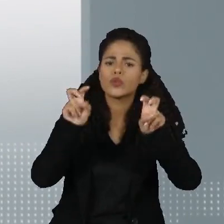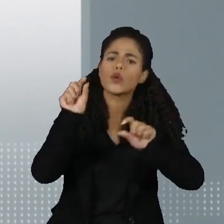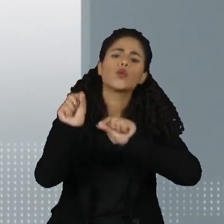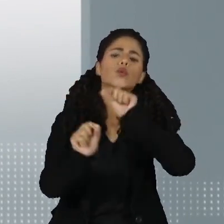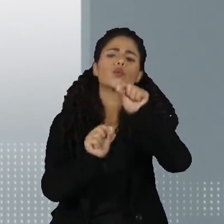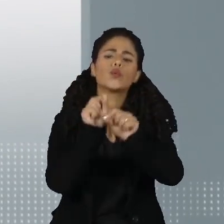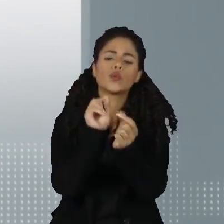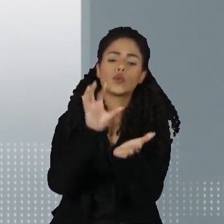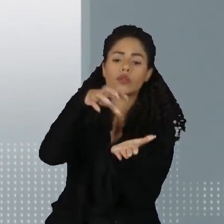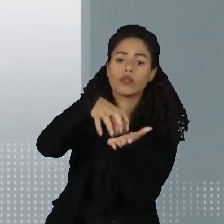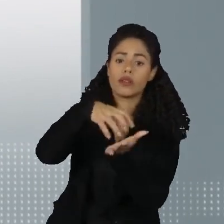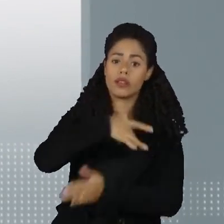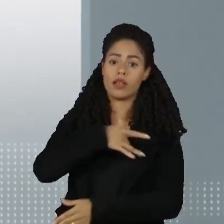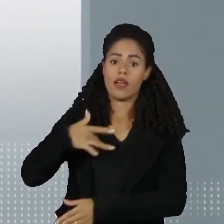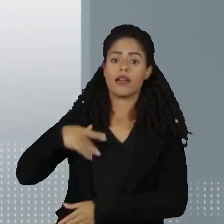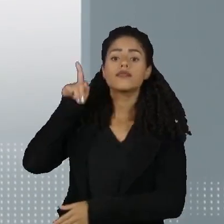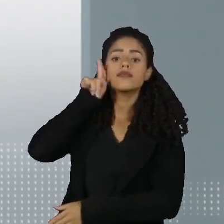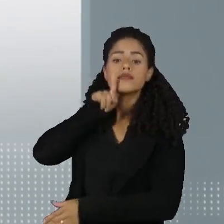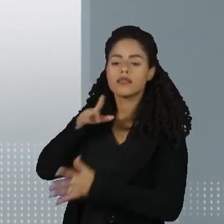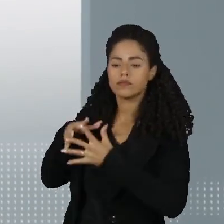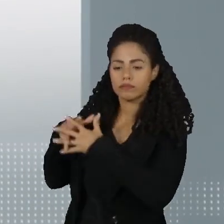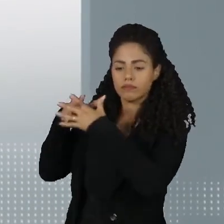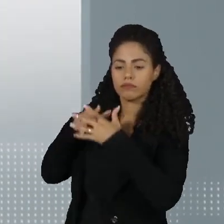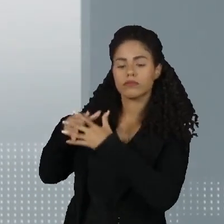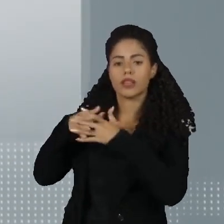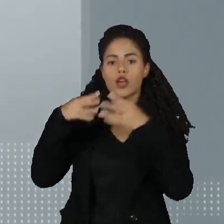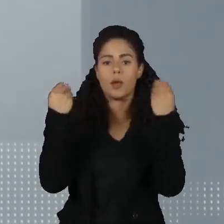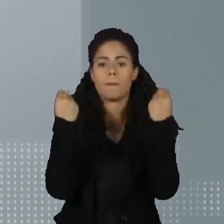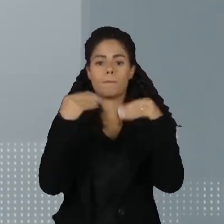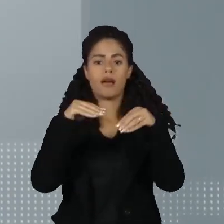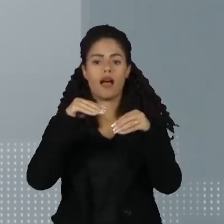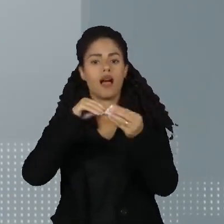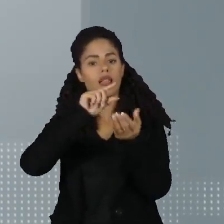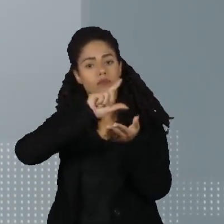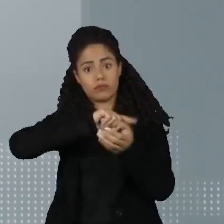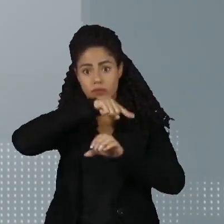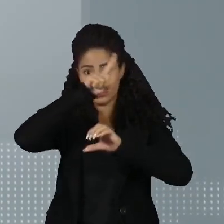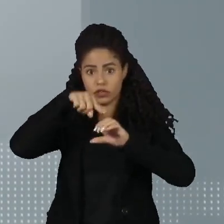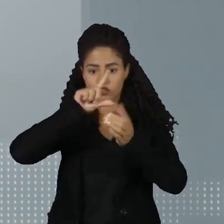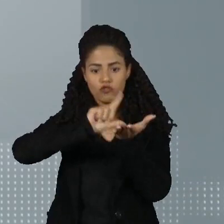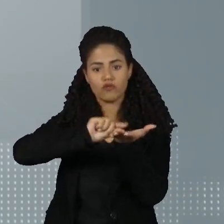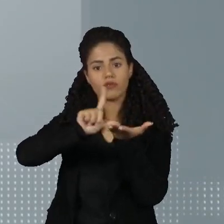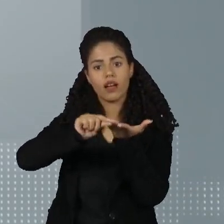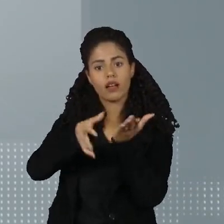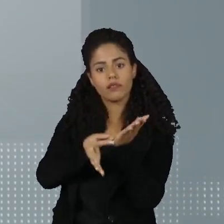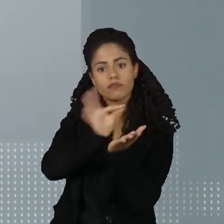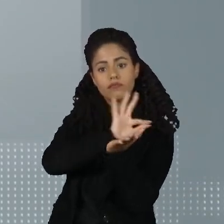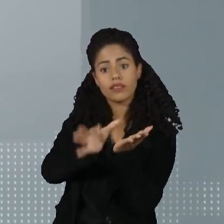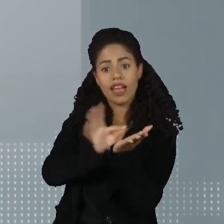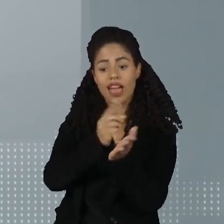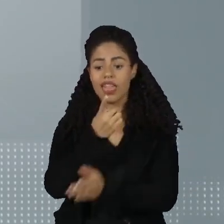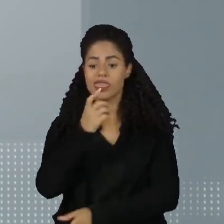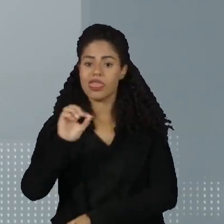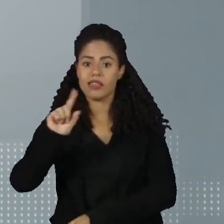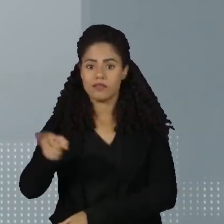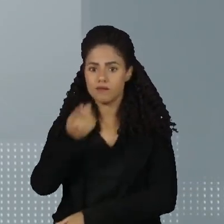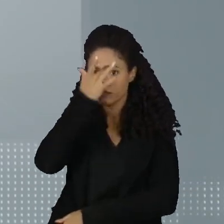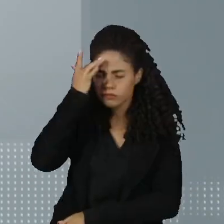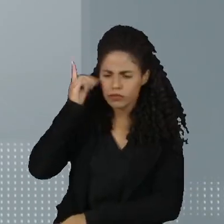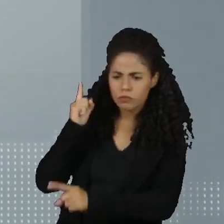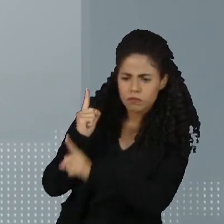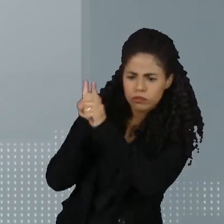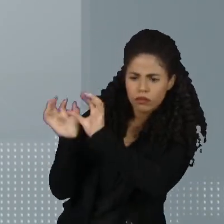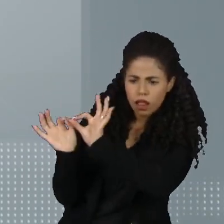Instituto Nacional de Saúde dos Estados Unidos e publicado na revista científica JAMA. Quase 10 mil adultos foram acompanhados pelos